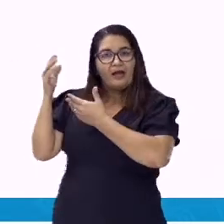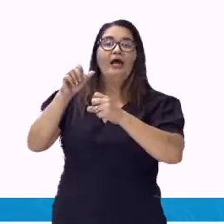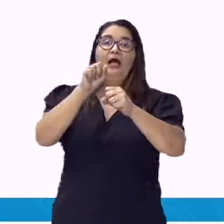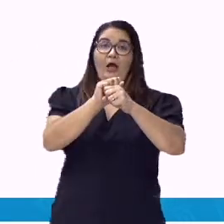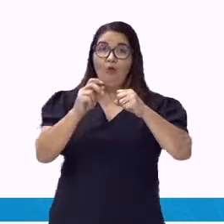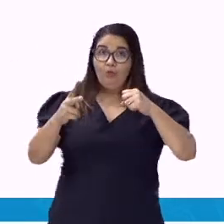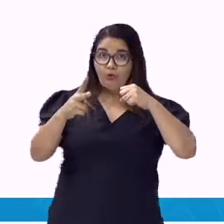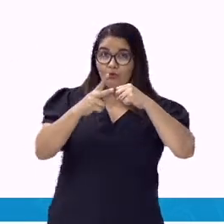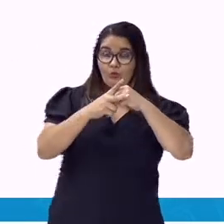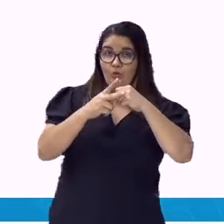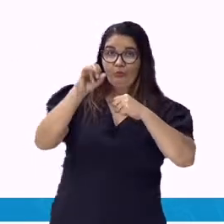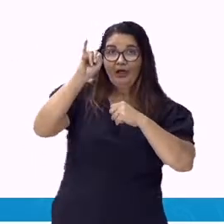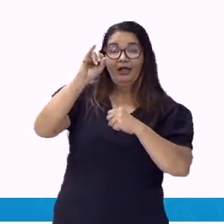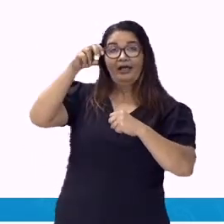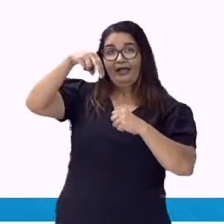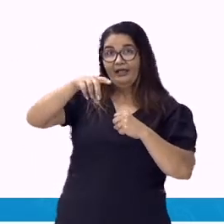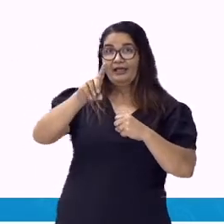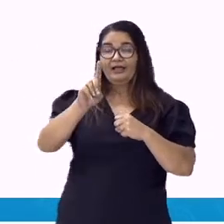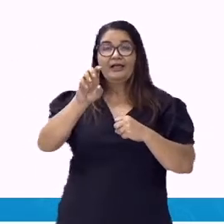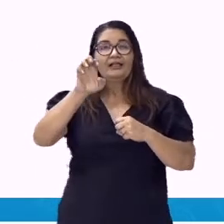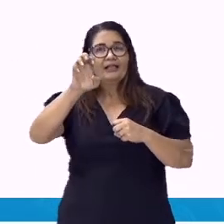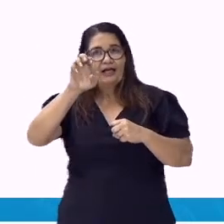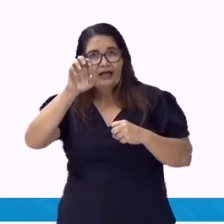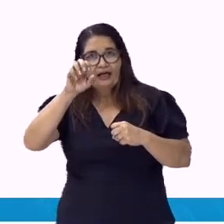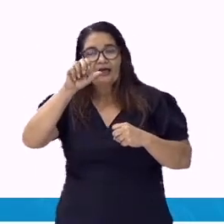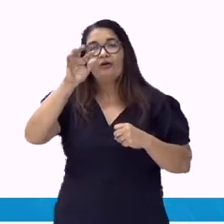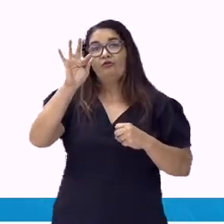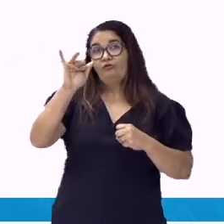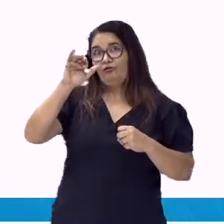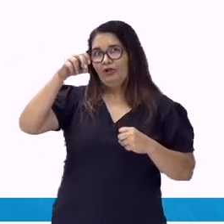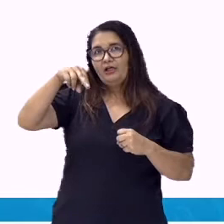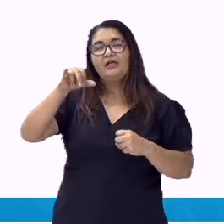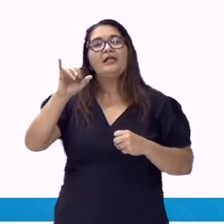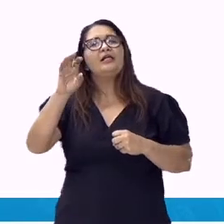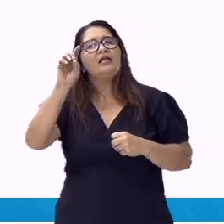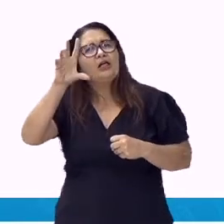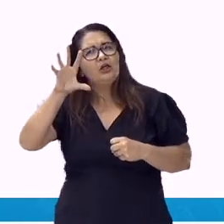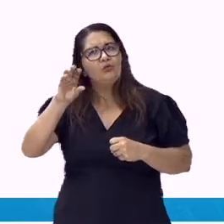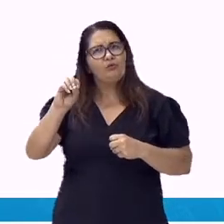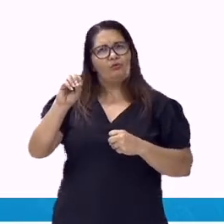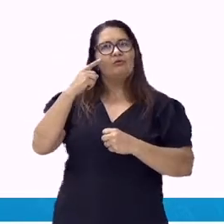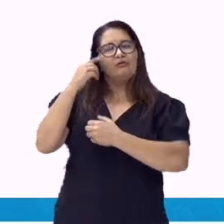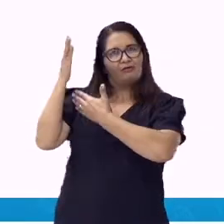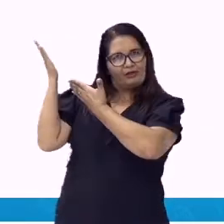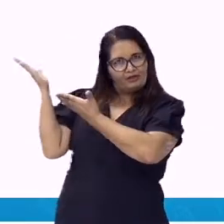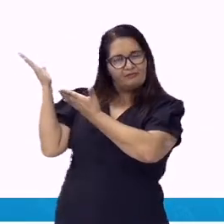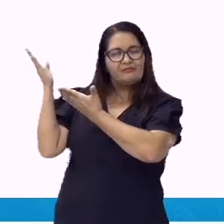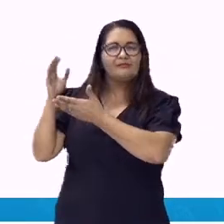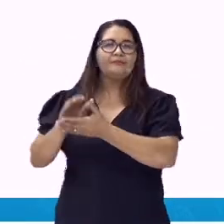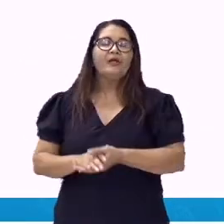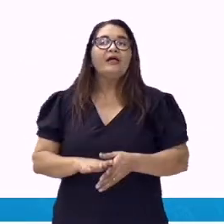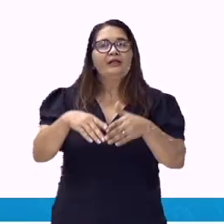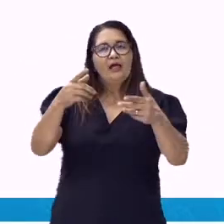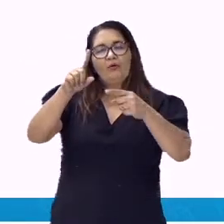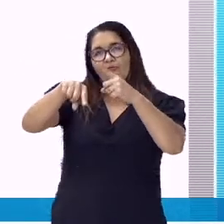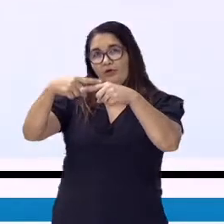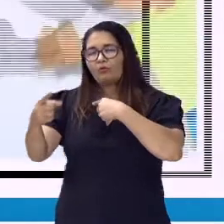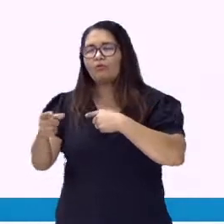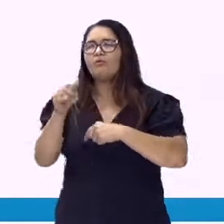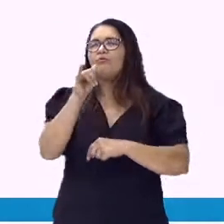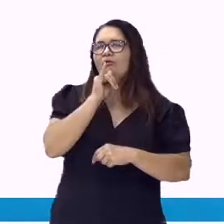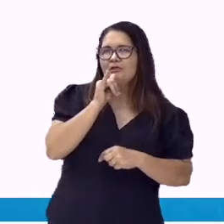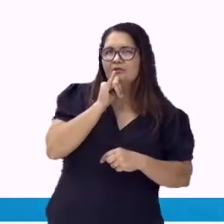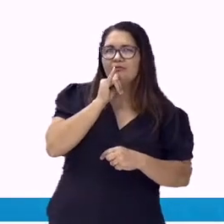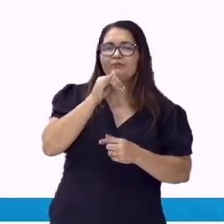poucos é um pronome indefinido substantivo, porque está no lugar do nome. Vejamos outros exemplos.